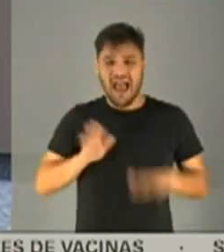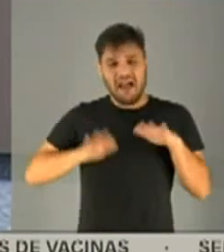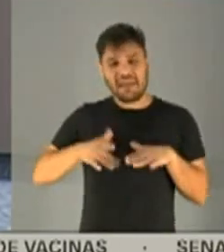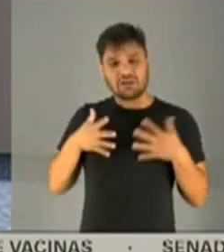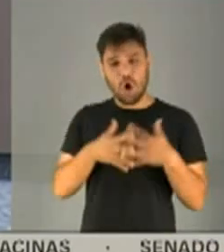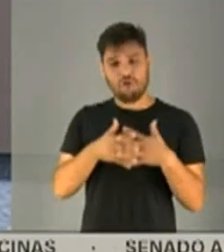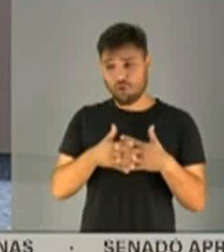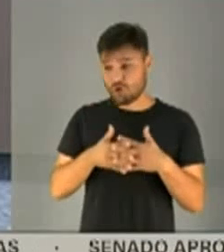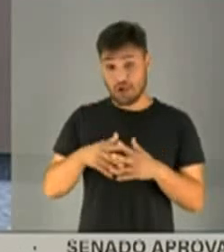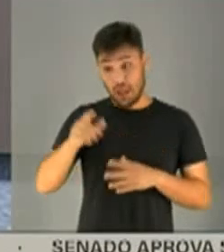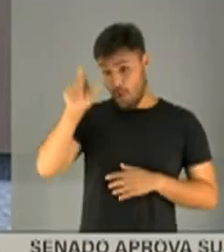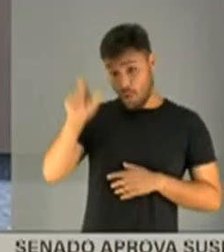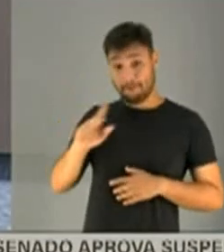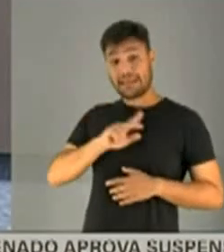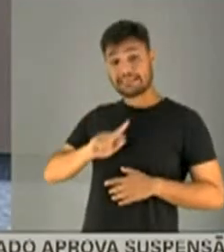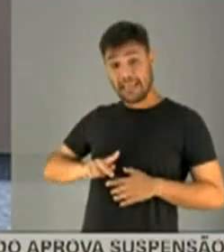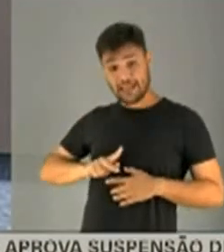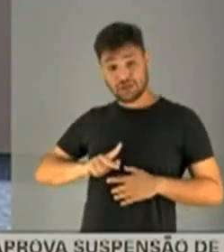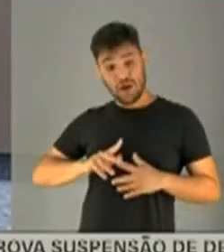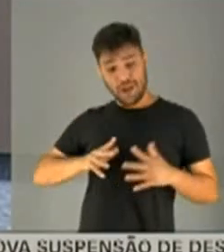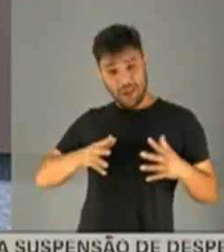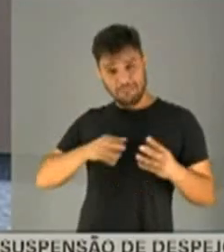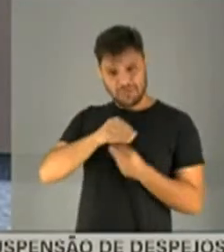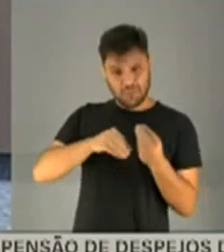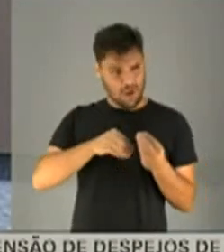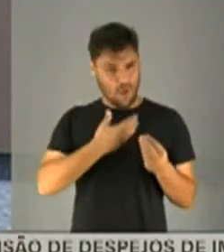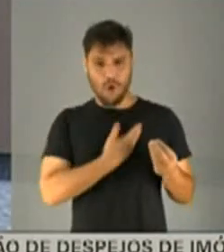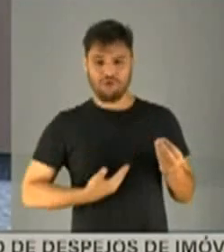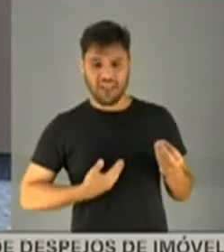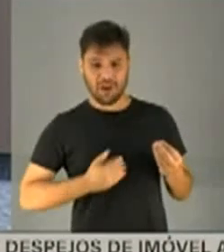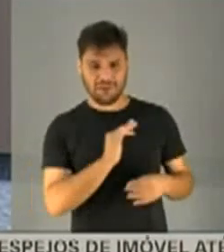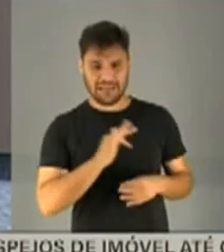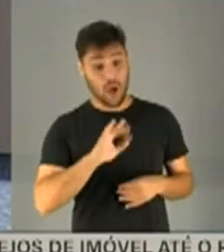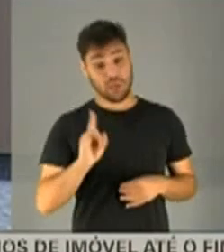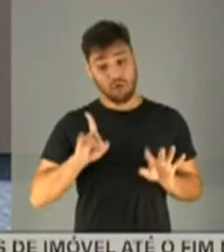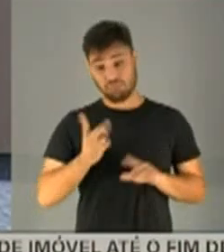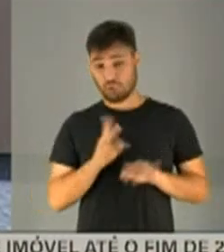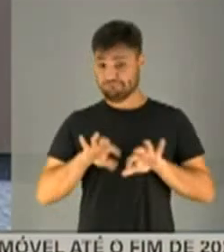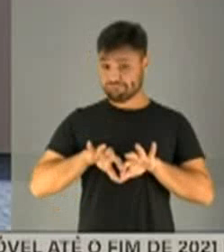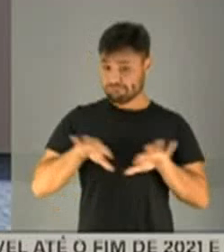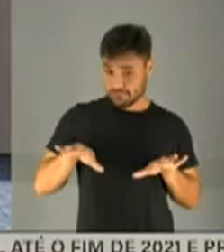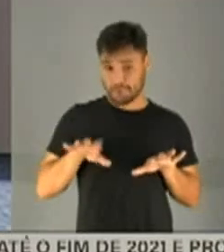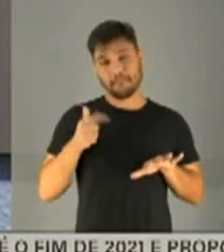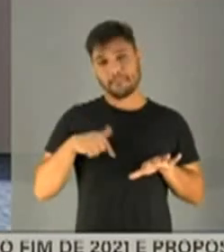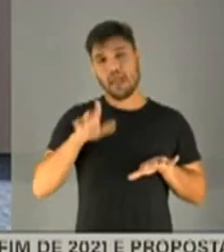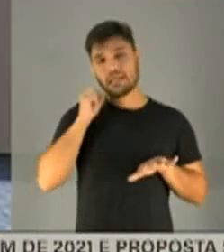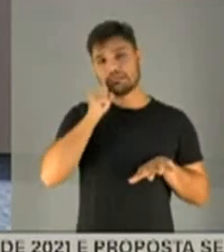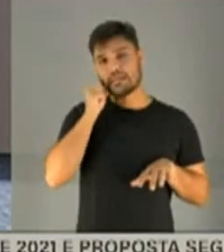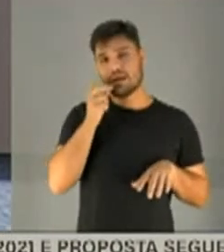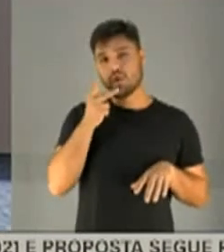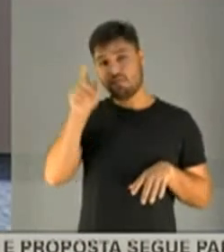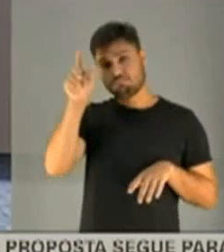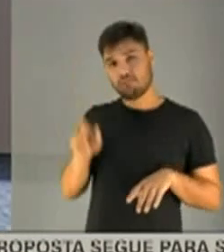instituição com a pessoa. E eu acho, até pelas manifestações que eu tenho visto dos senadores, inclusive senadores que de uma forma ou de outra